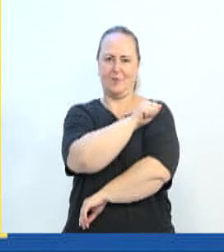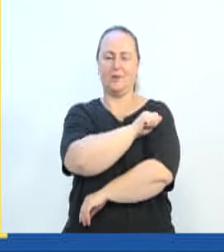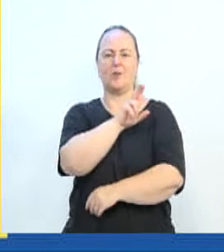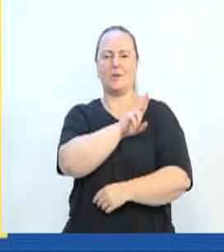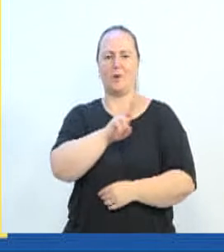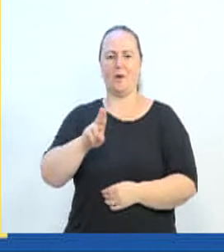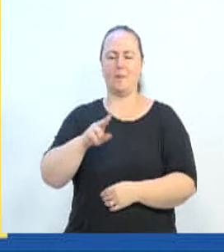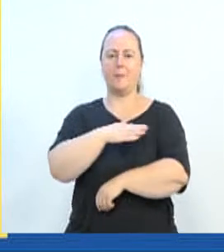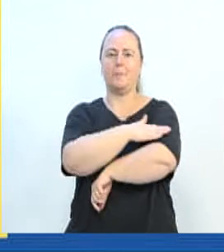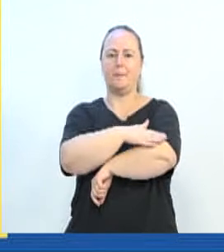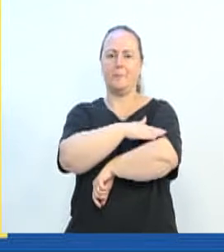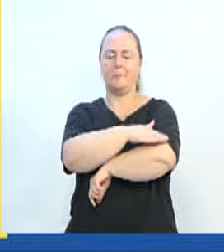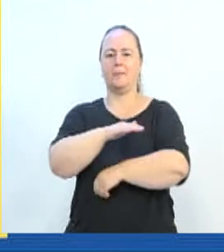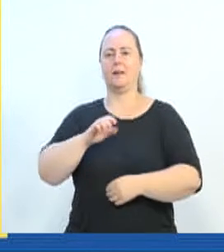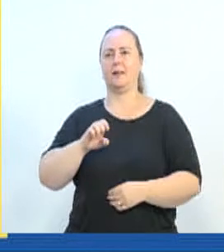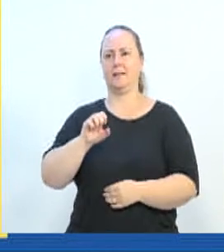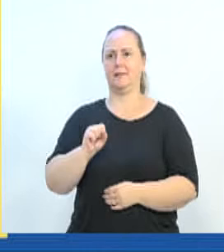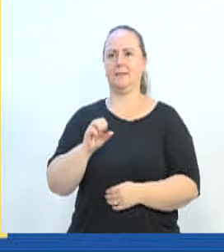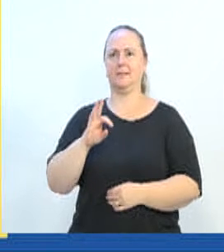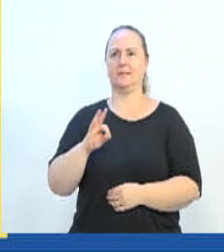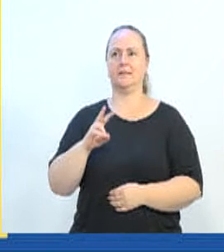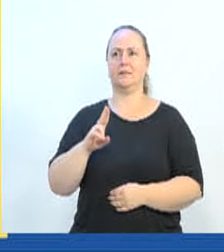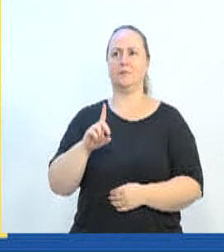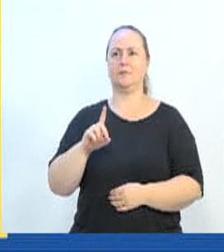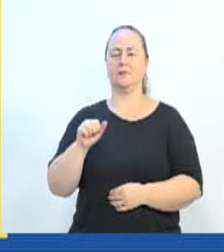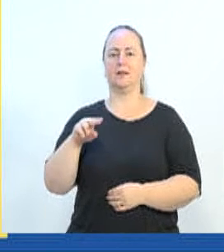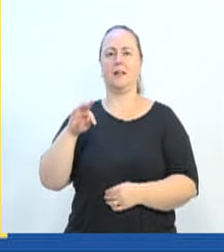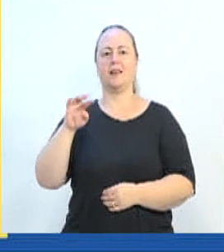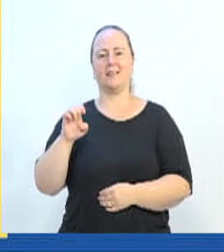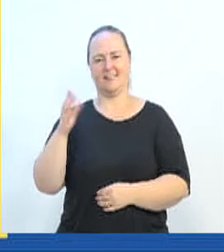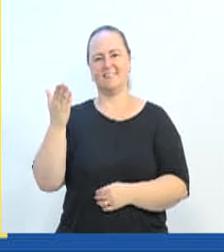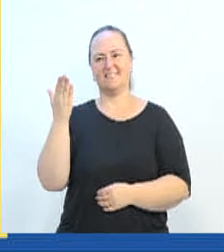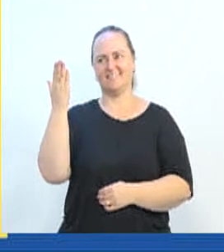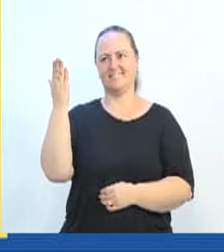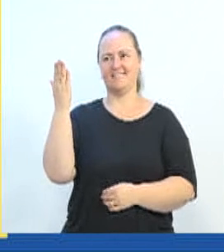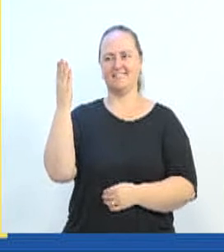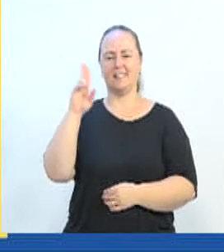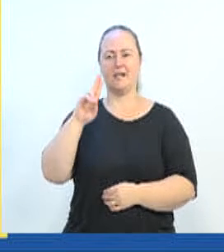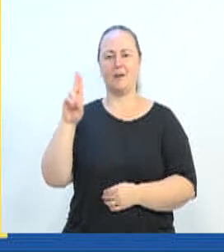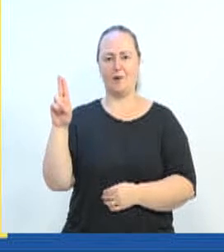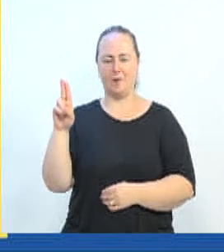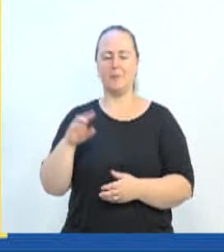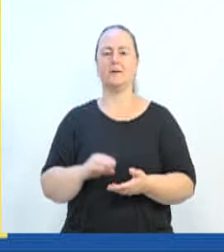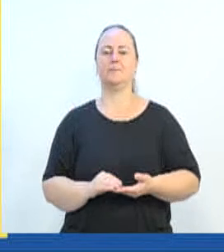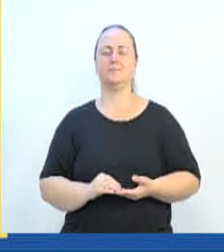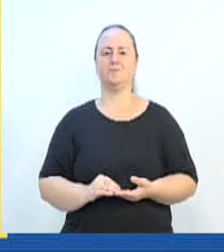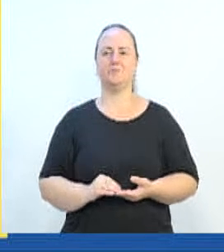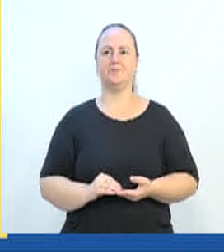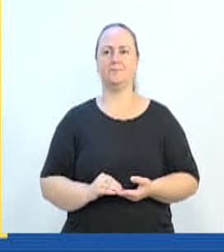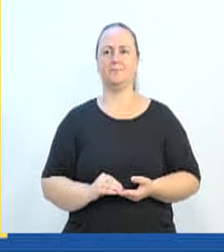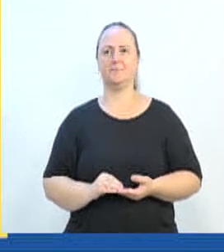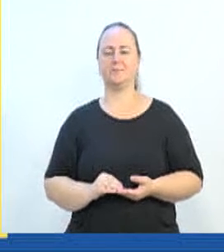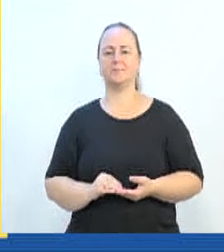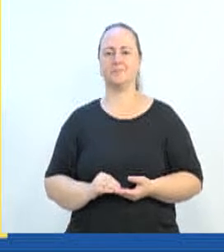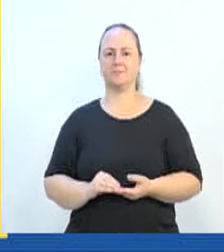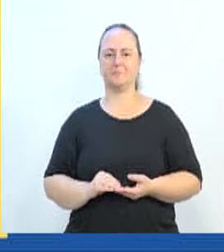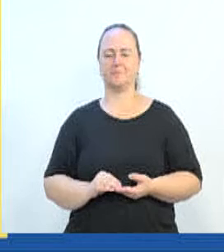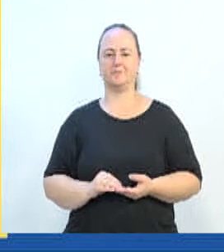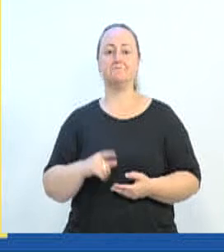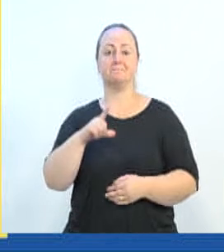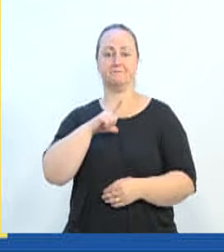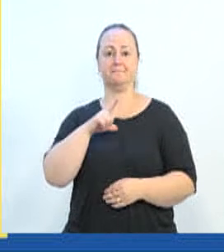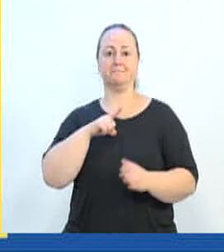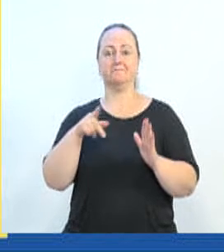inclusive, a obra é essa, através, inclusive, do recurso do Plano Mil, do governador Moisés.